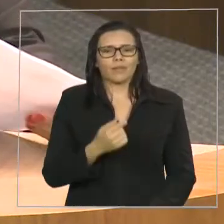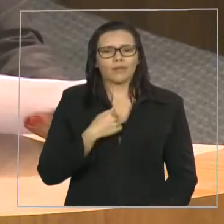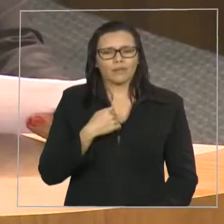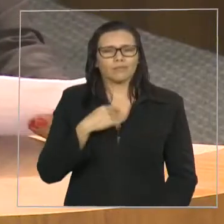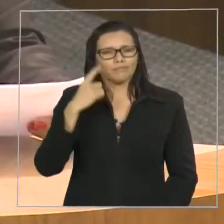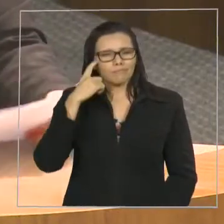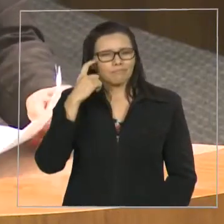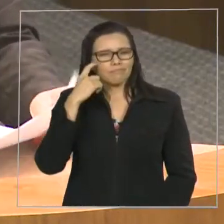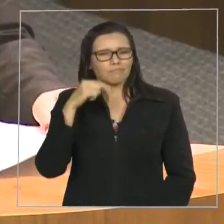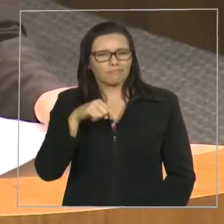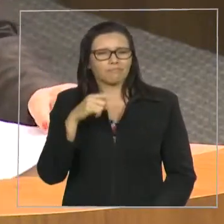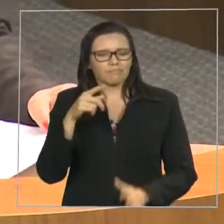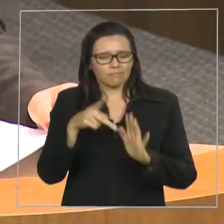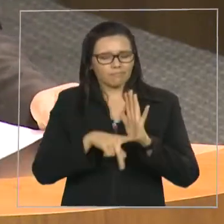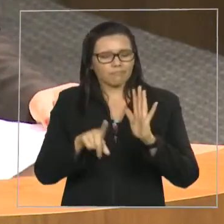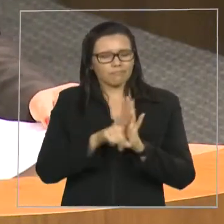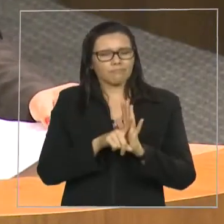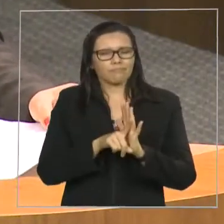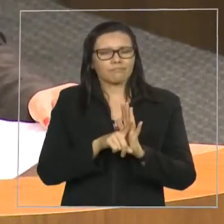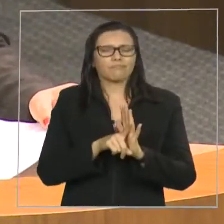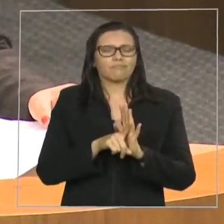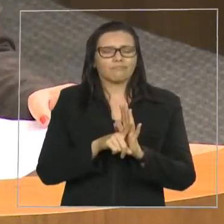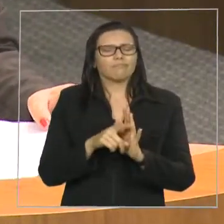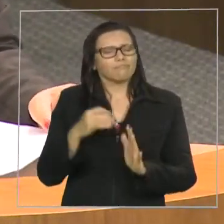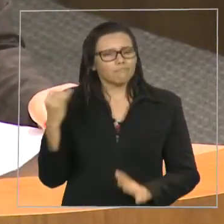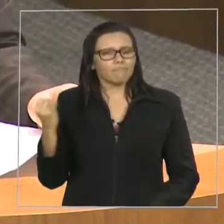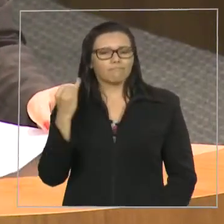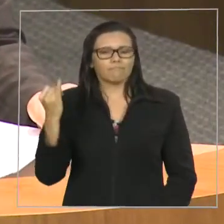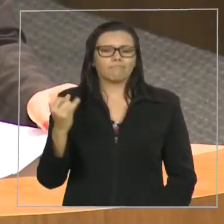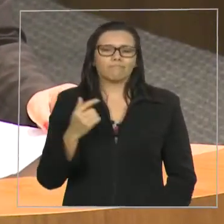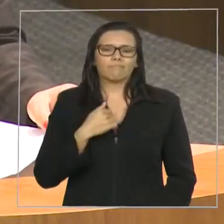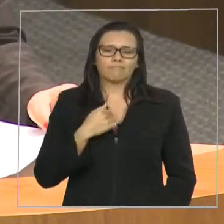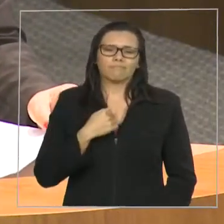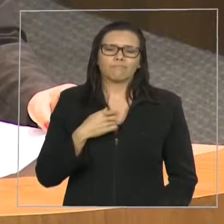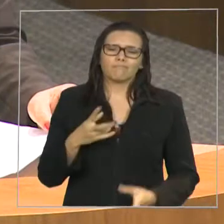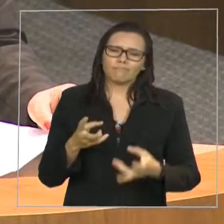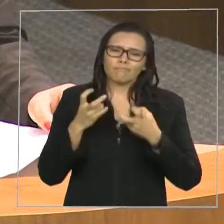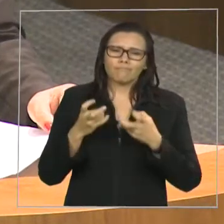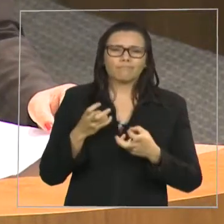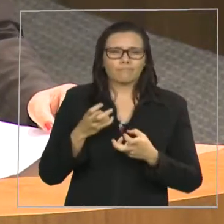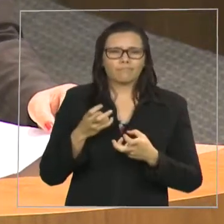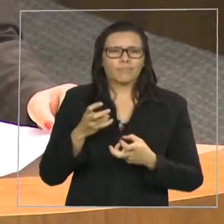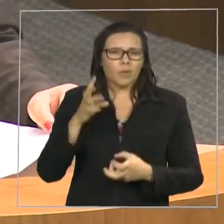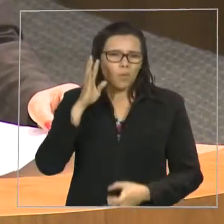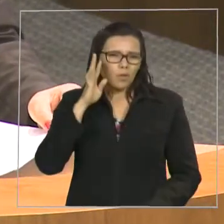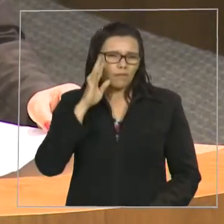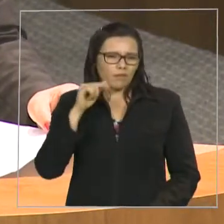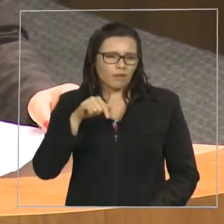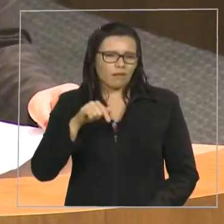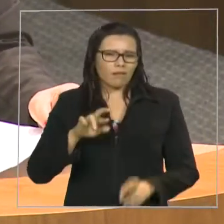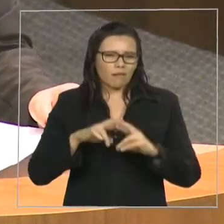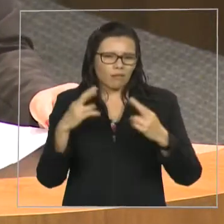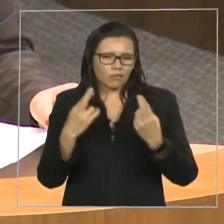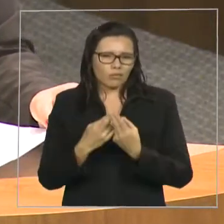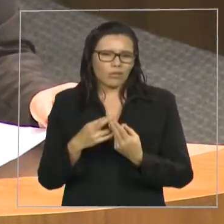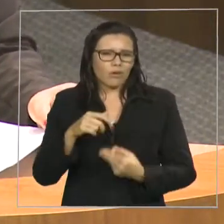com que essas mulheres se encontram, falando dos seus